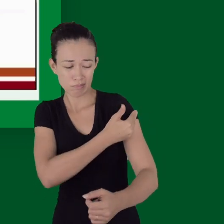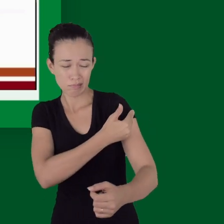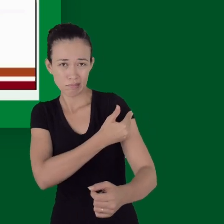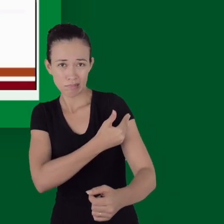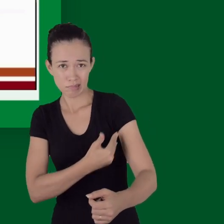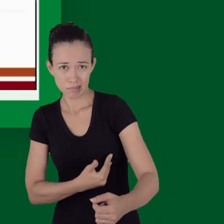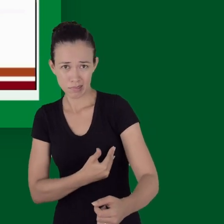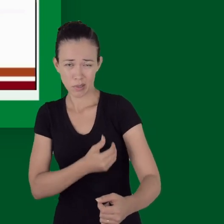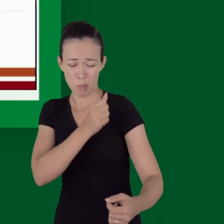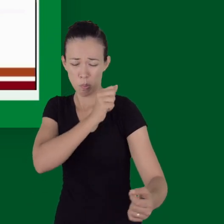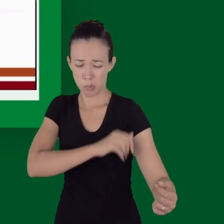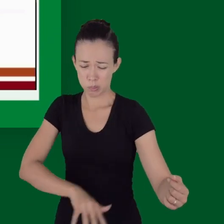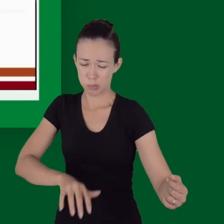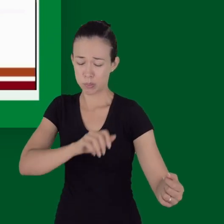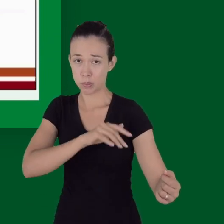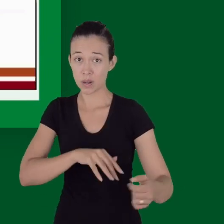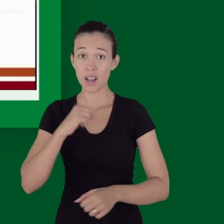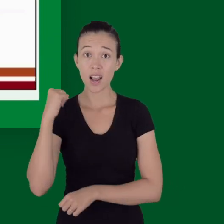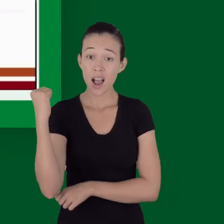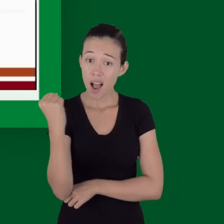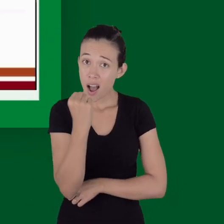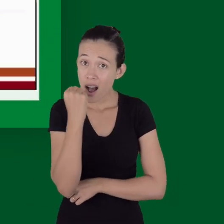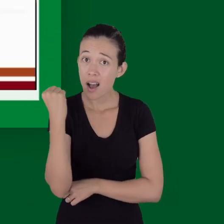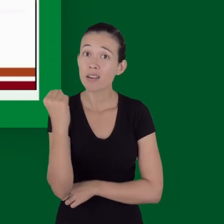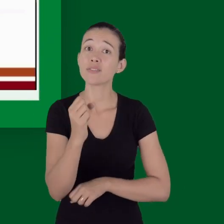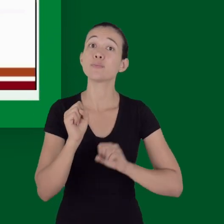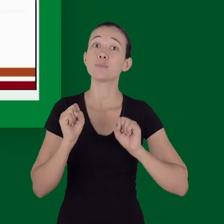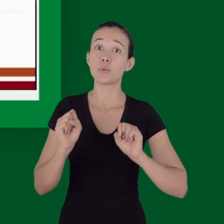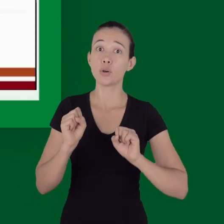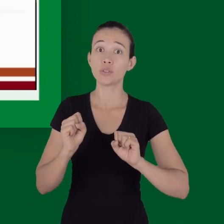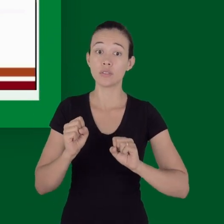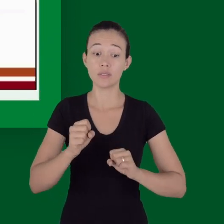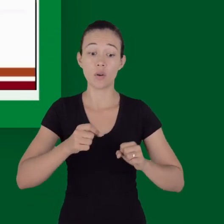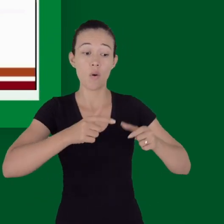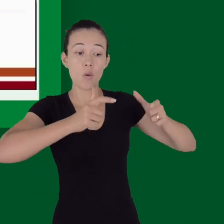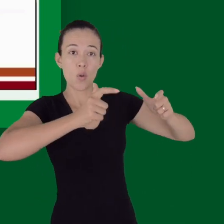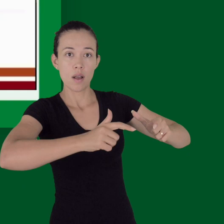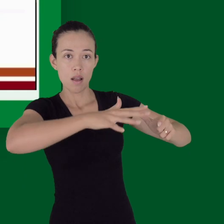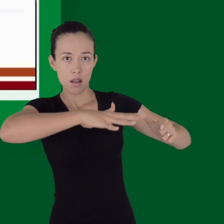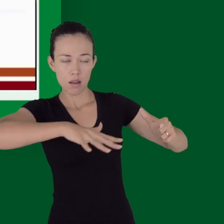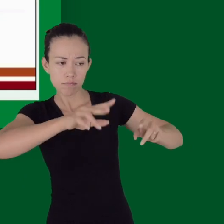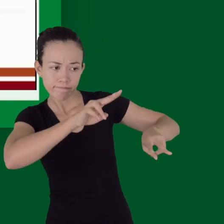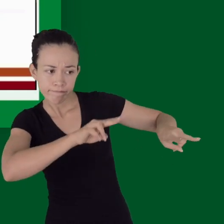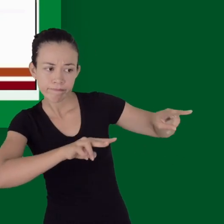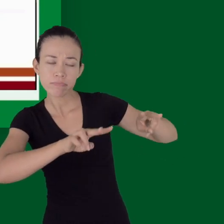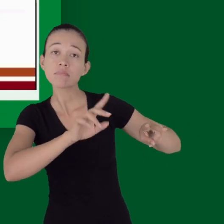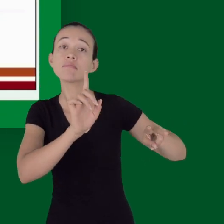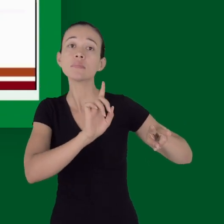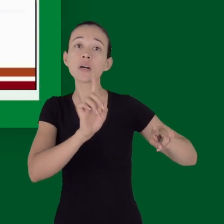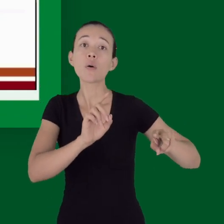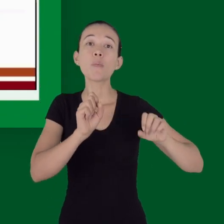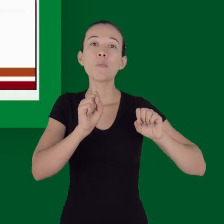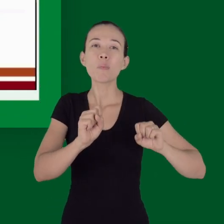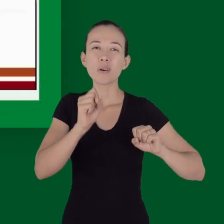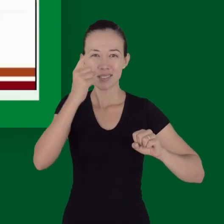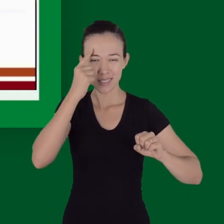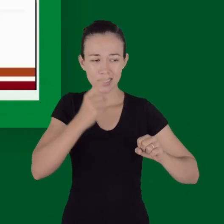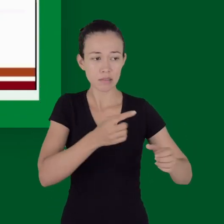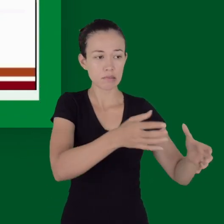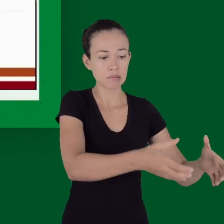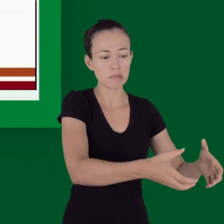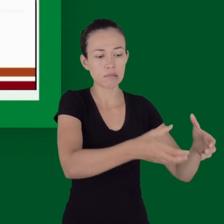podem ser graves demais para que uma avaliação secundária adequada possa ser realizada na cena. Então, é importante lembrar que as avaliações